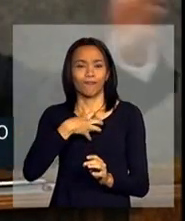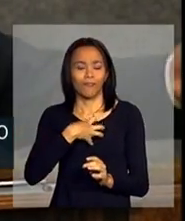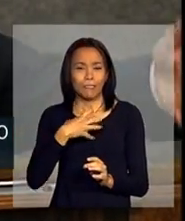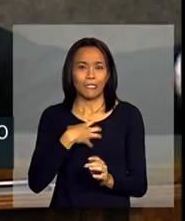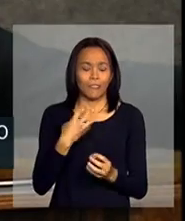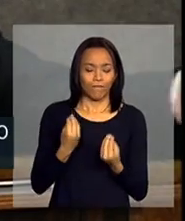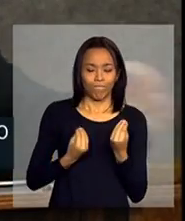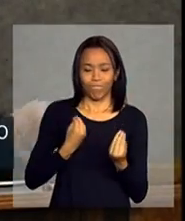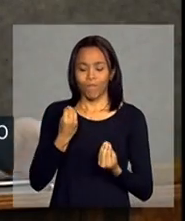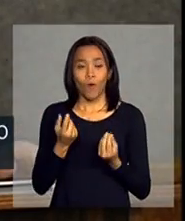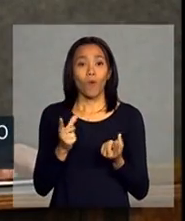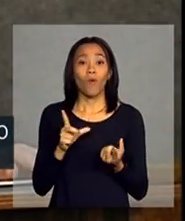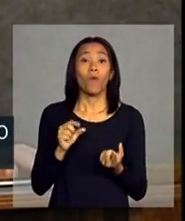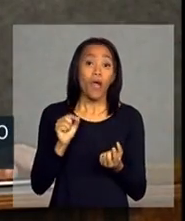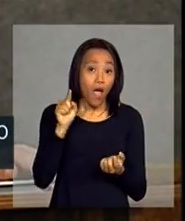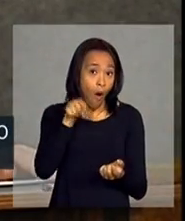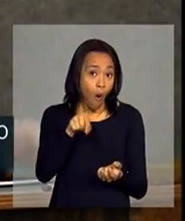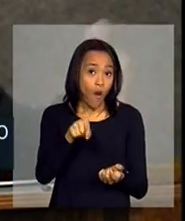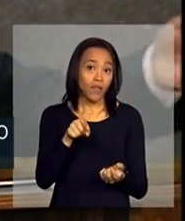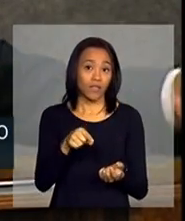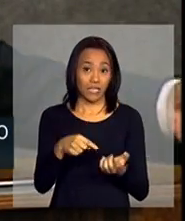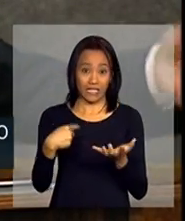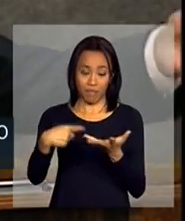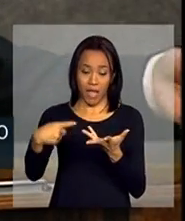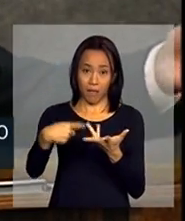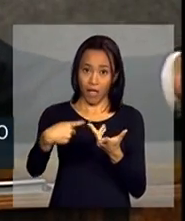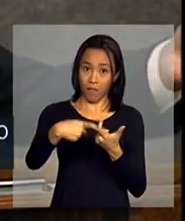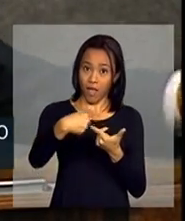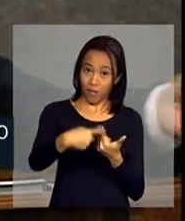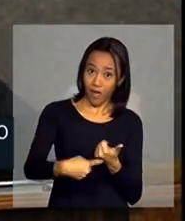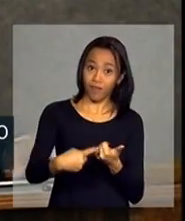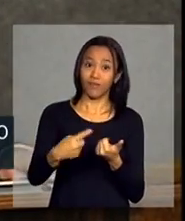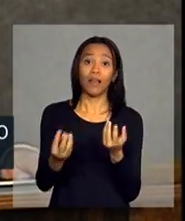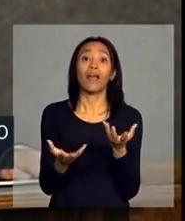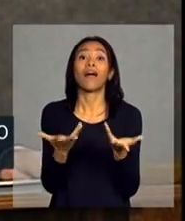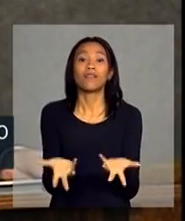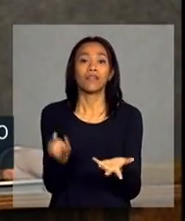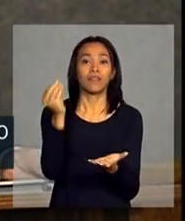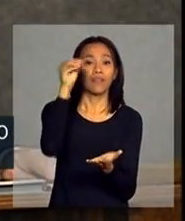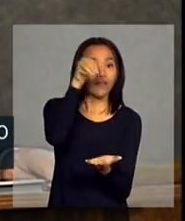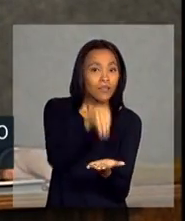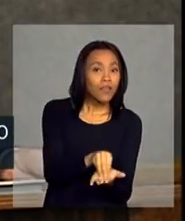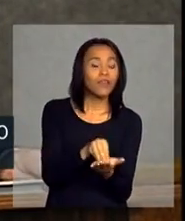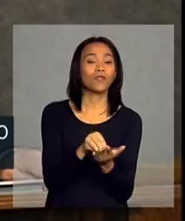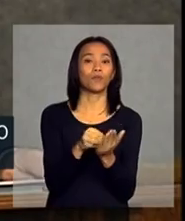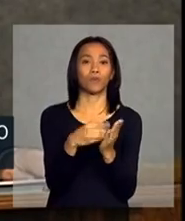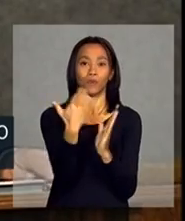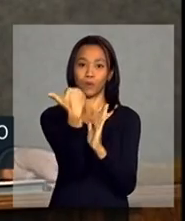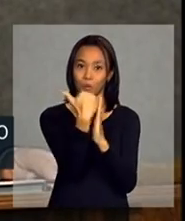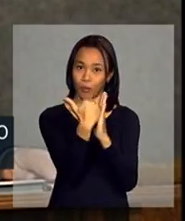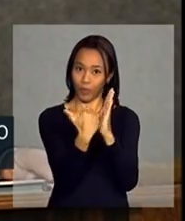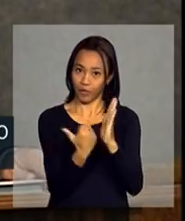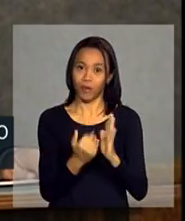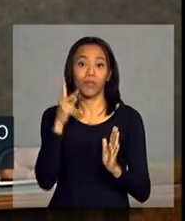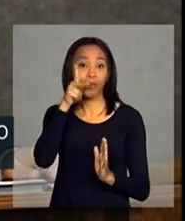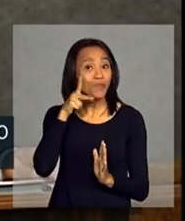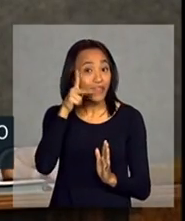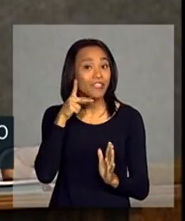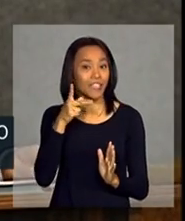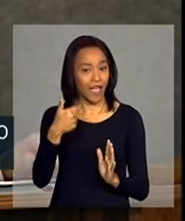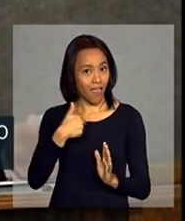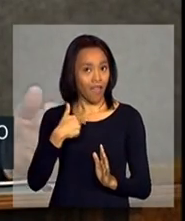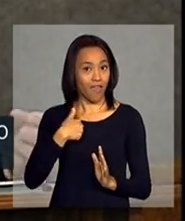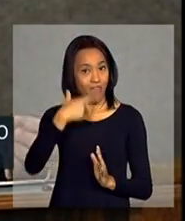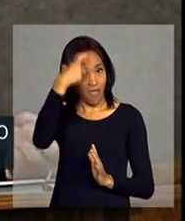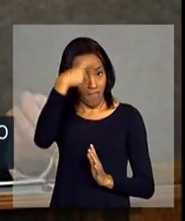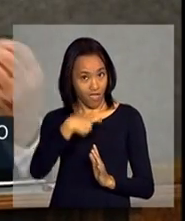quer dizer, olha, você tem que colocar essas questões, quer cadê essas questões no acaboço da política? Eu fui o